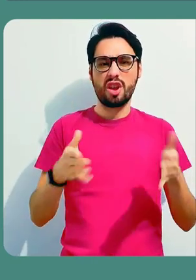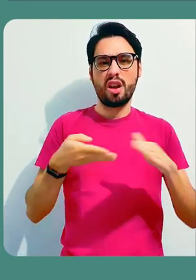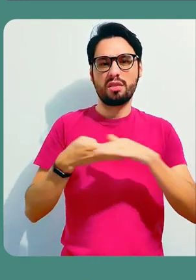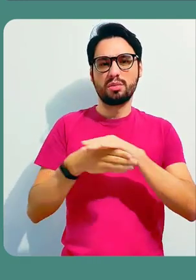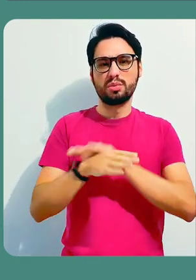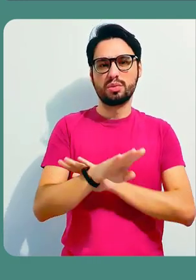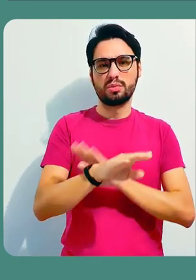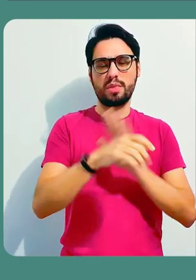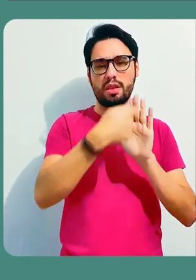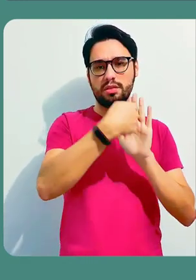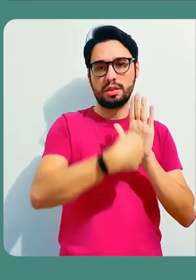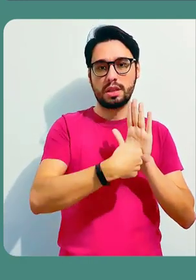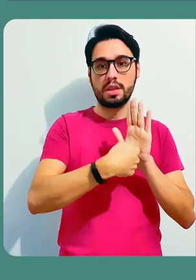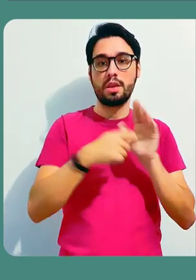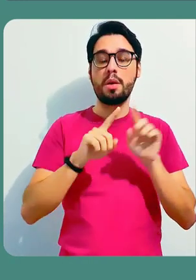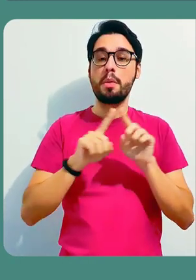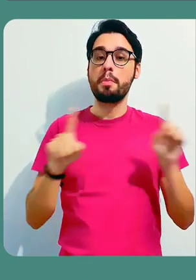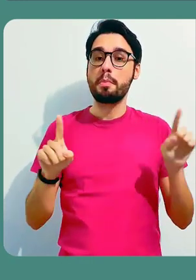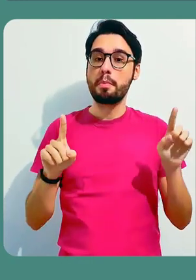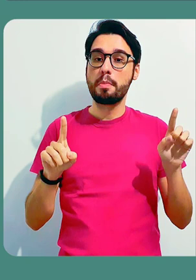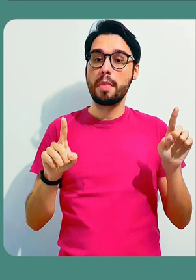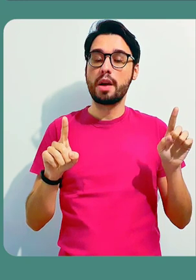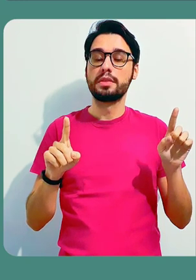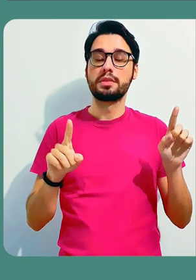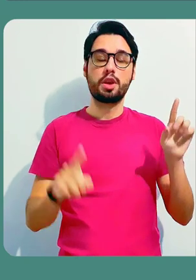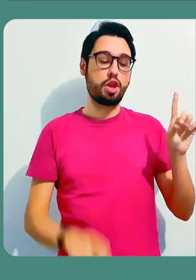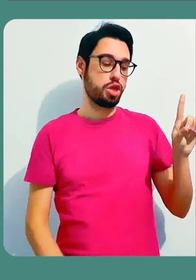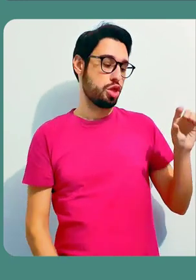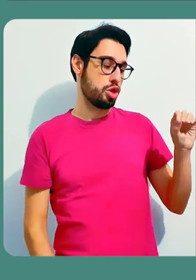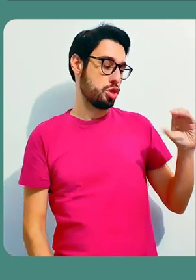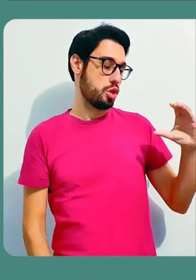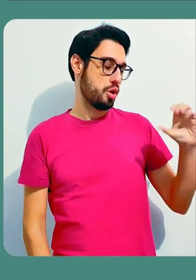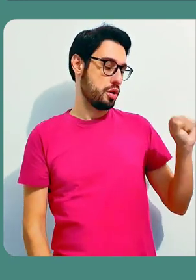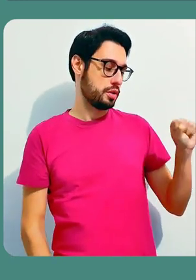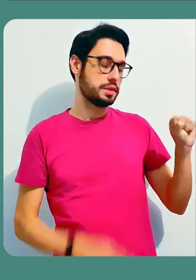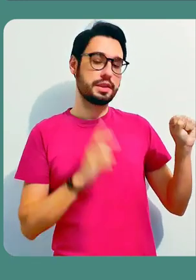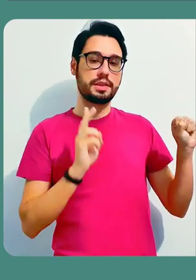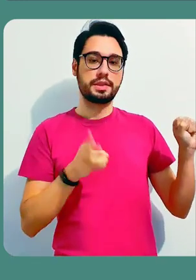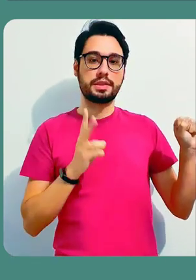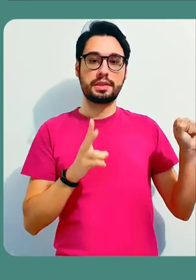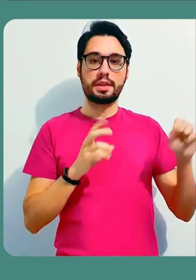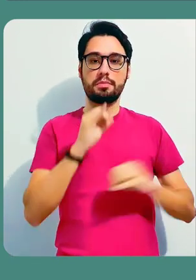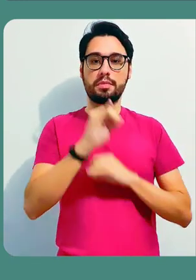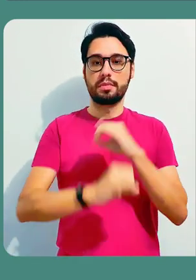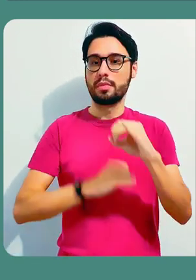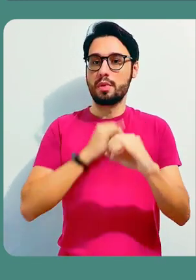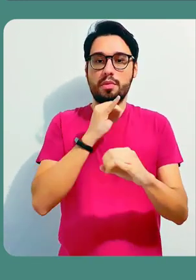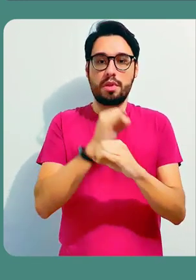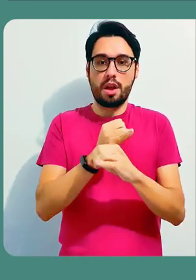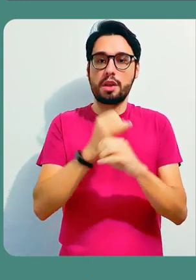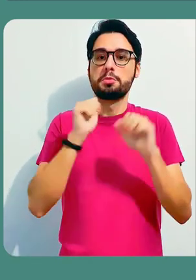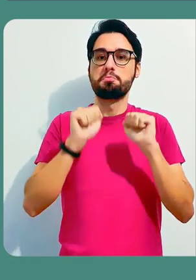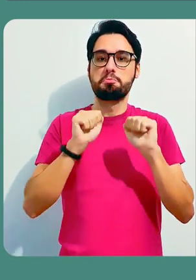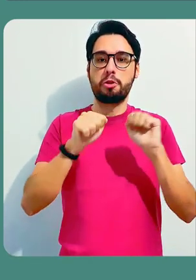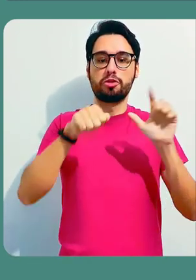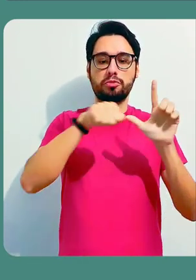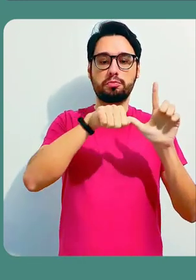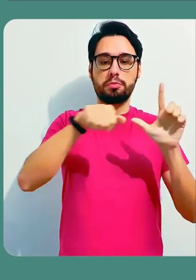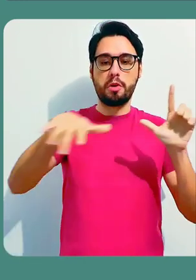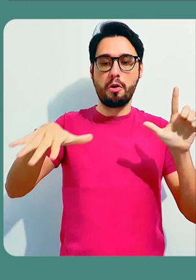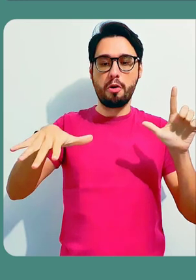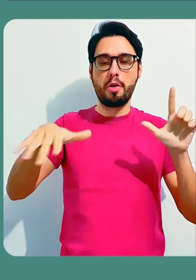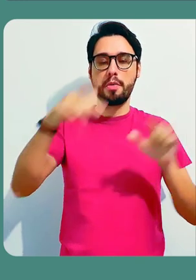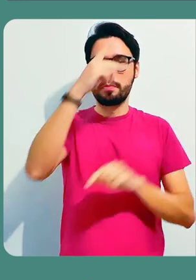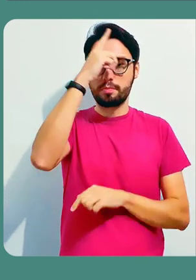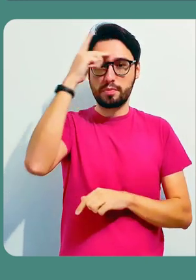aos editores de texto convencionais que a gente está bastante habituado a utilizar. Mas ele vai criar um arquivo virtual que pode ser